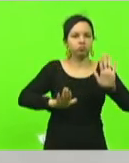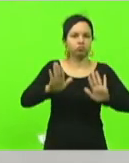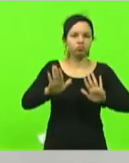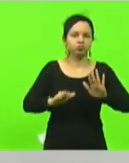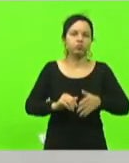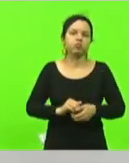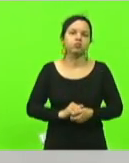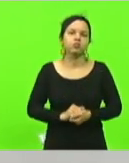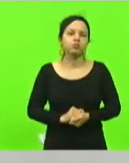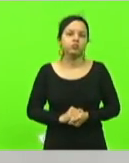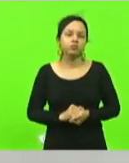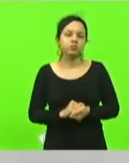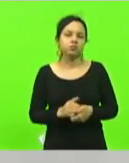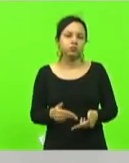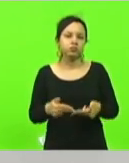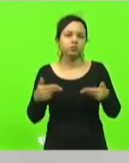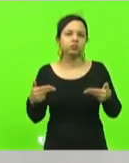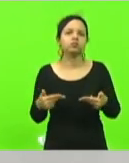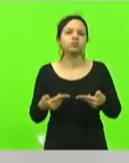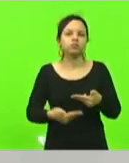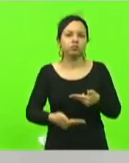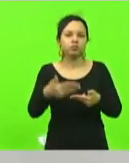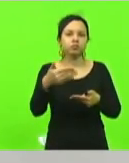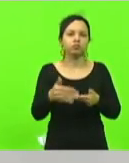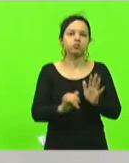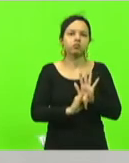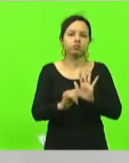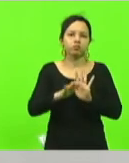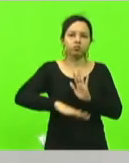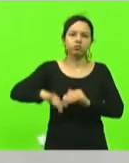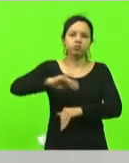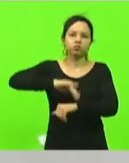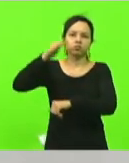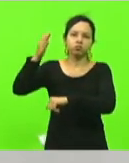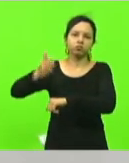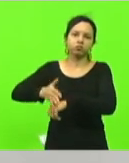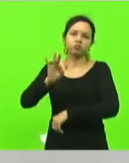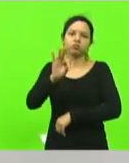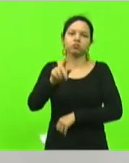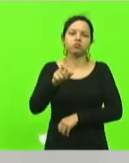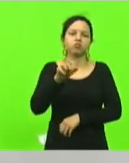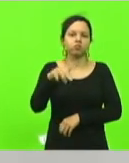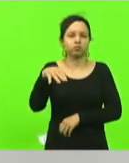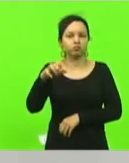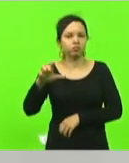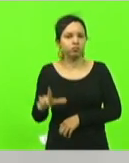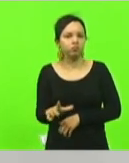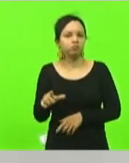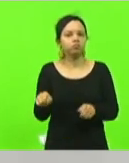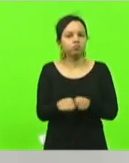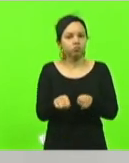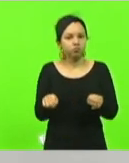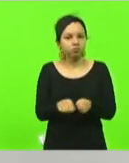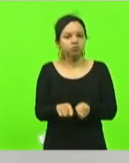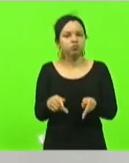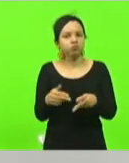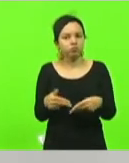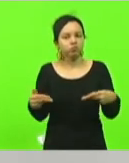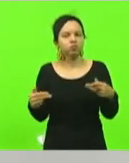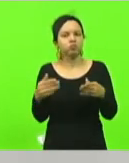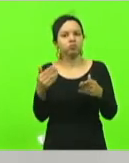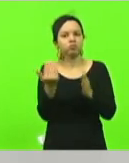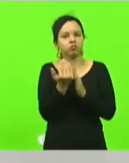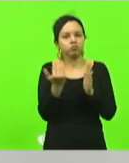o lançamento do edital aí da serra do faxinal faz lá também a entrega do programa